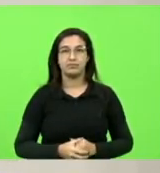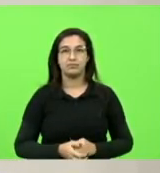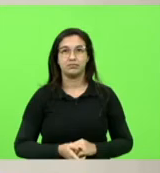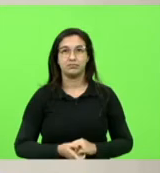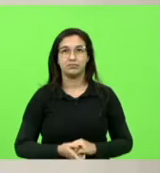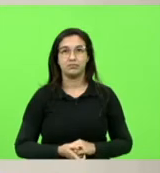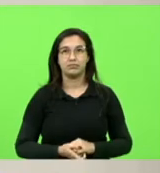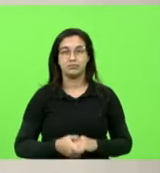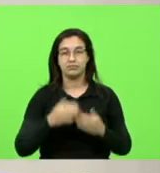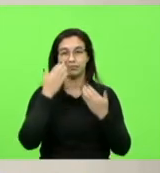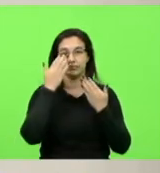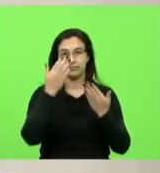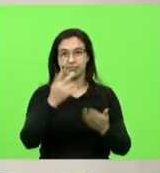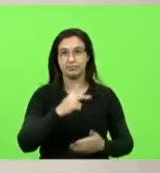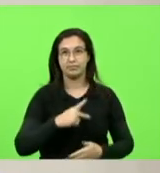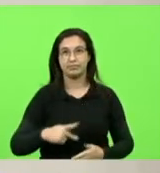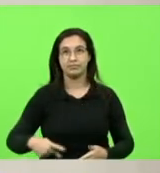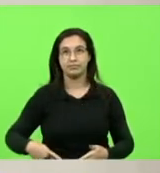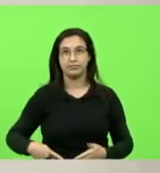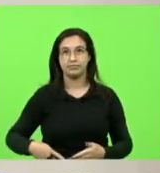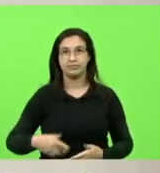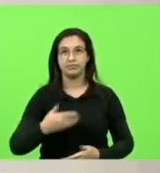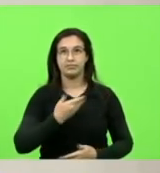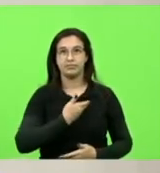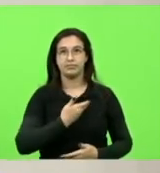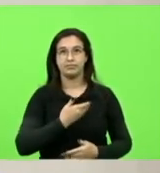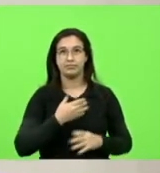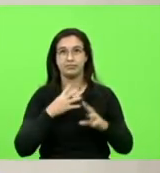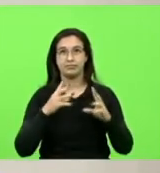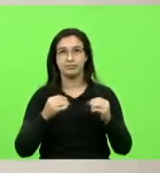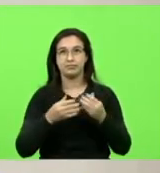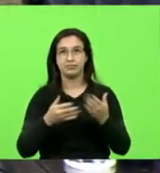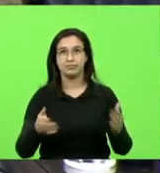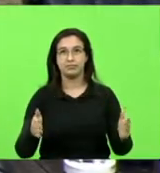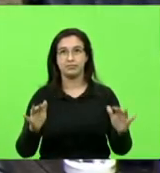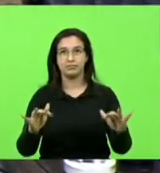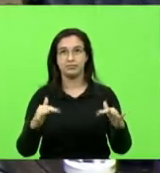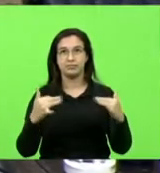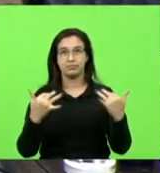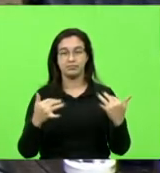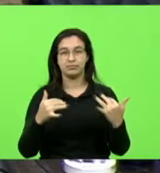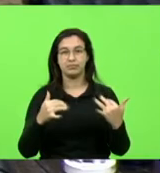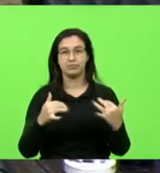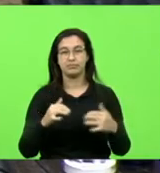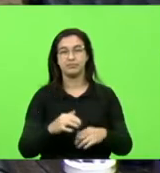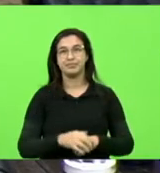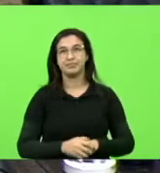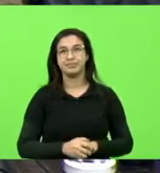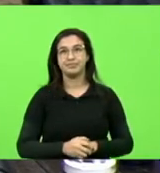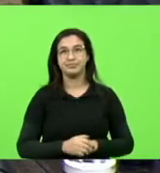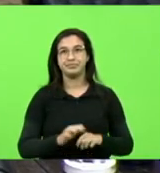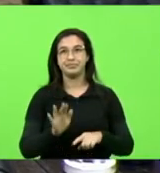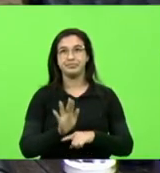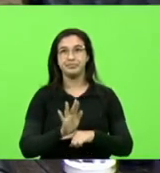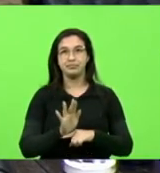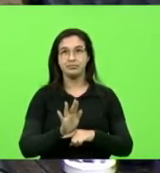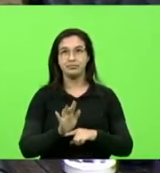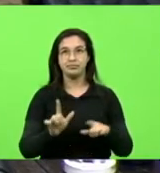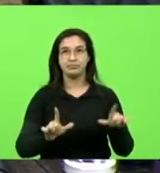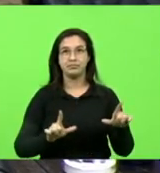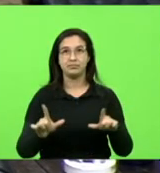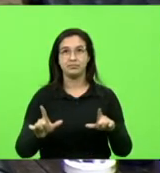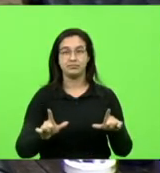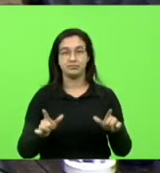Obrigado, presidente, caros colegas, todos que nos acompanham pela TVA. Antes de falar do assunto principal,